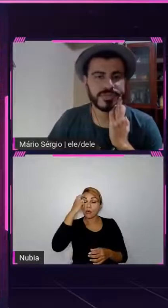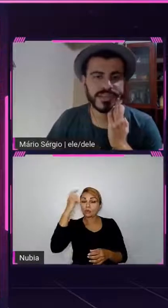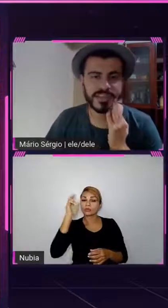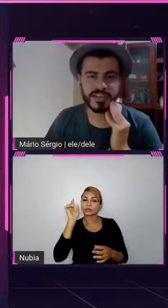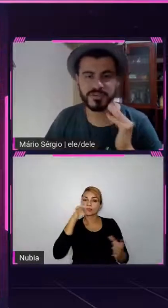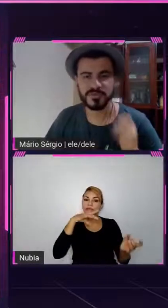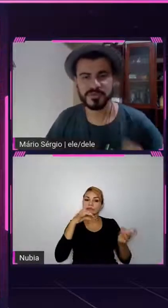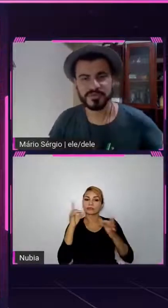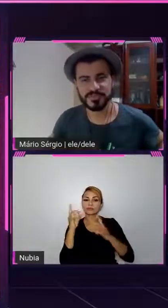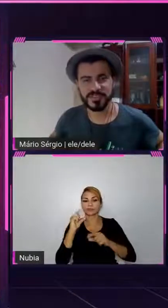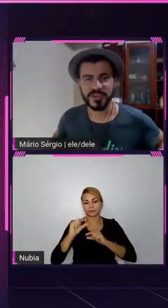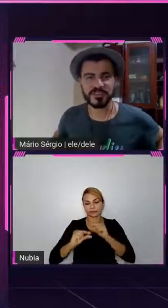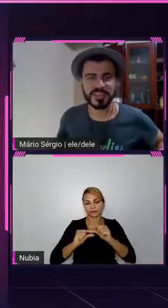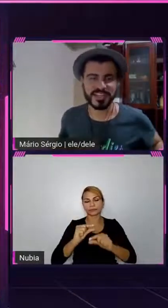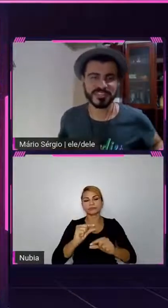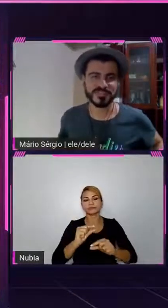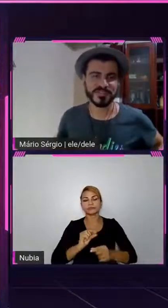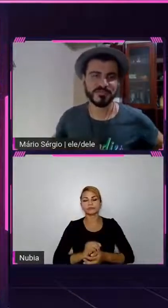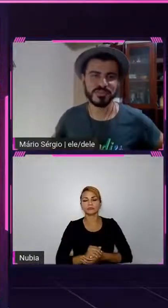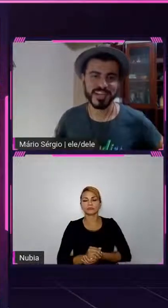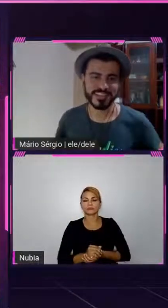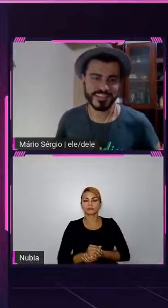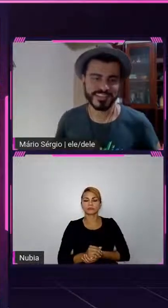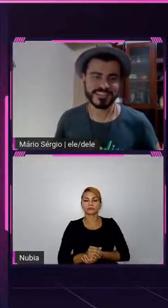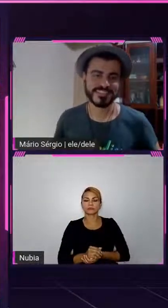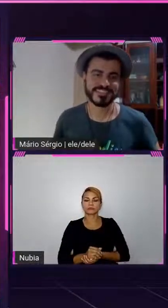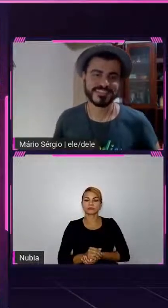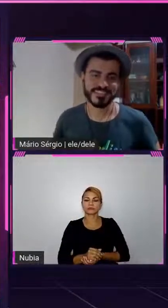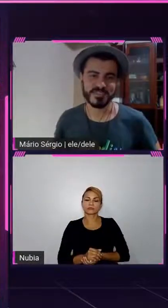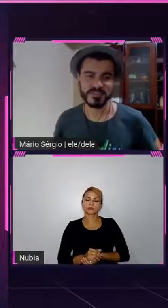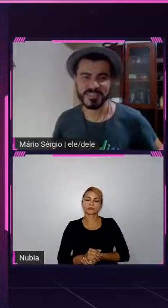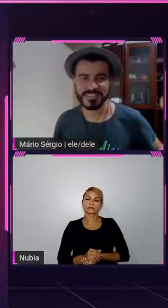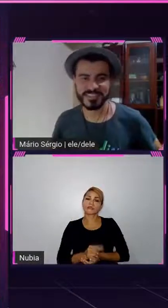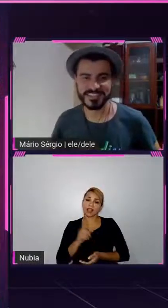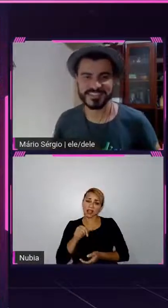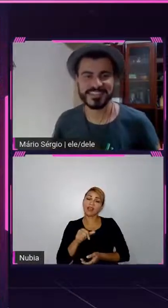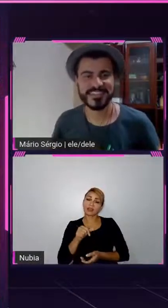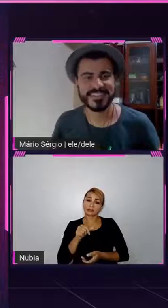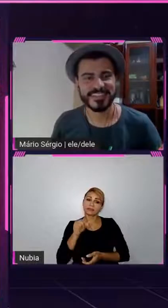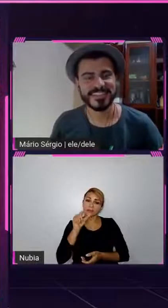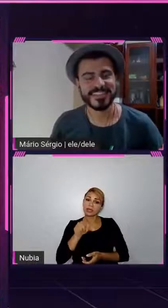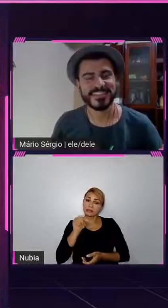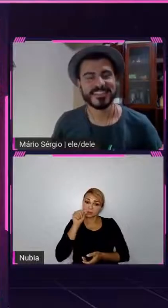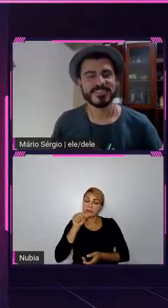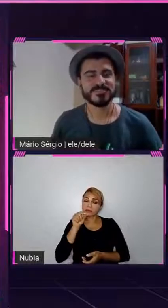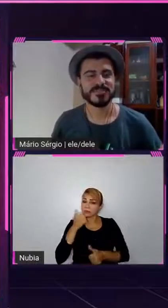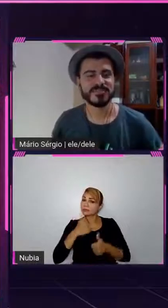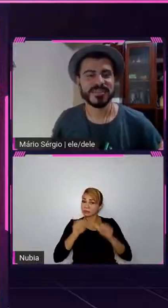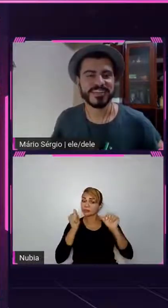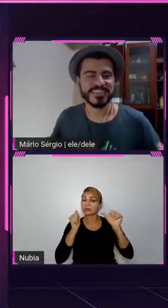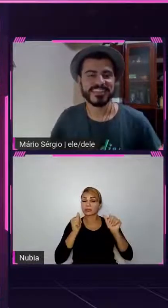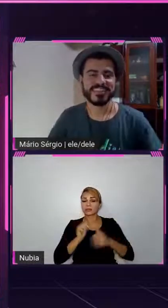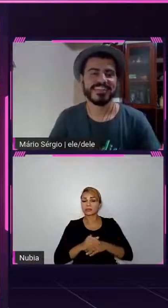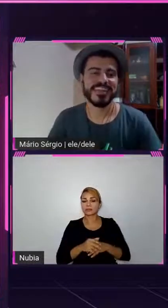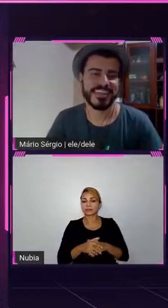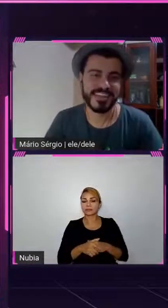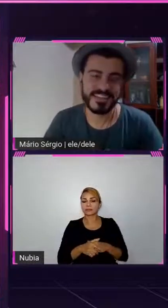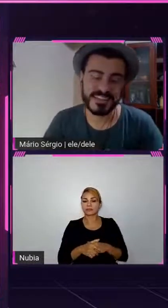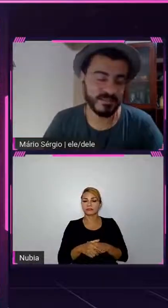Muito bem. É a alternativa a mudar, né, Ana? Ouça. É. Muito bem.